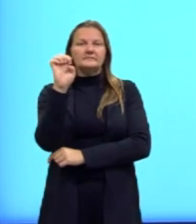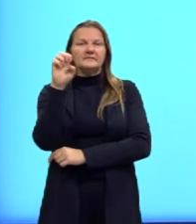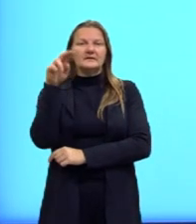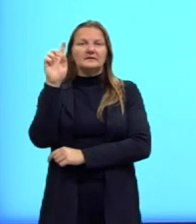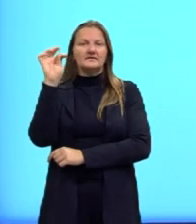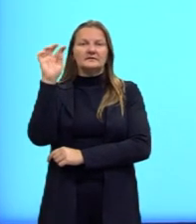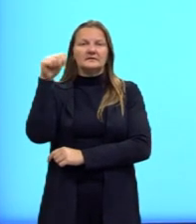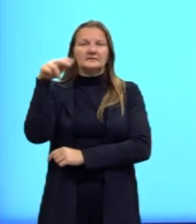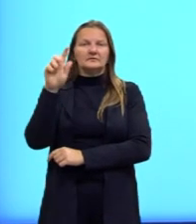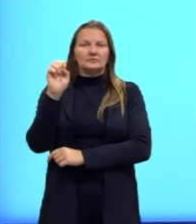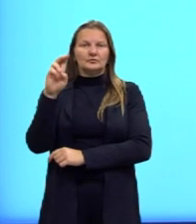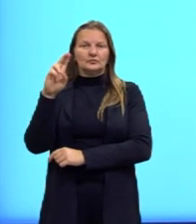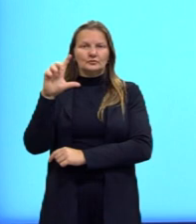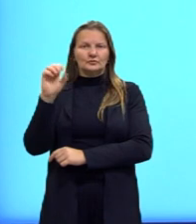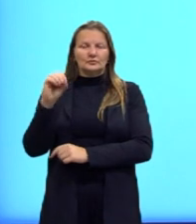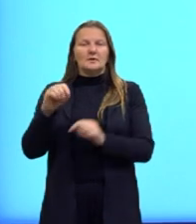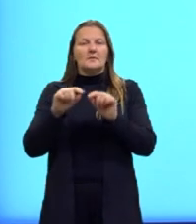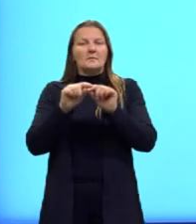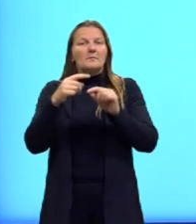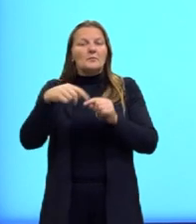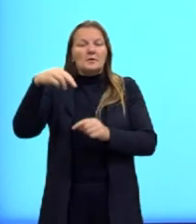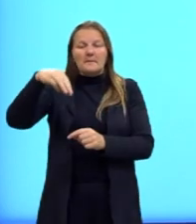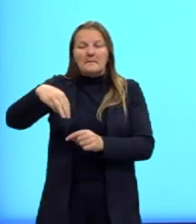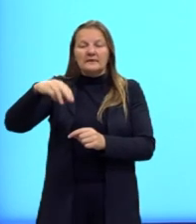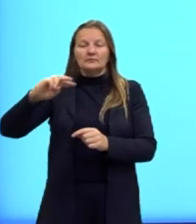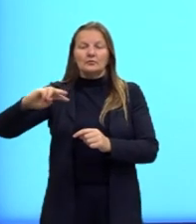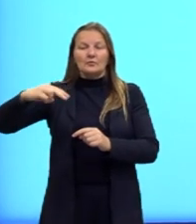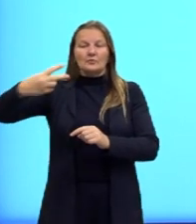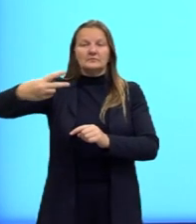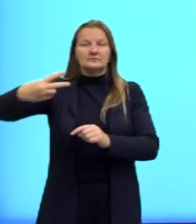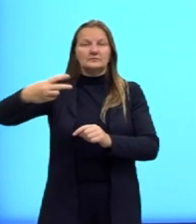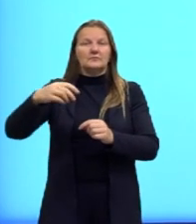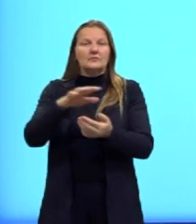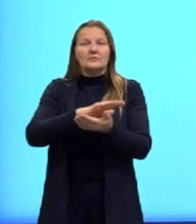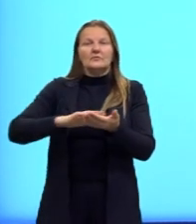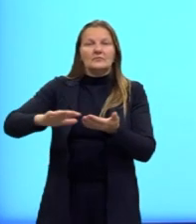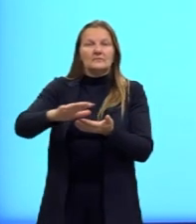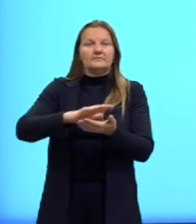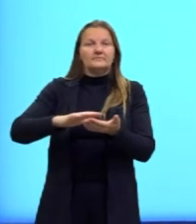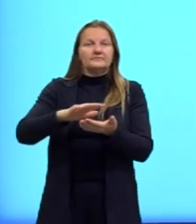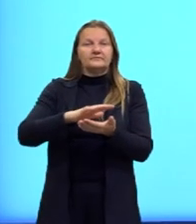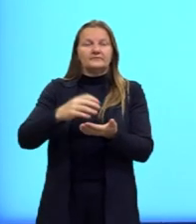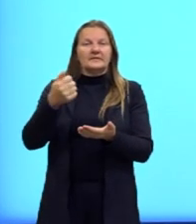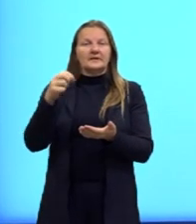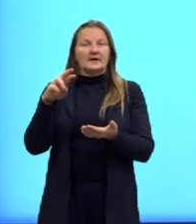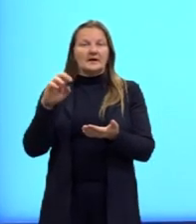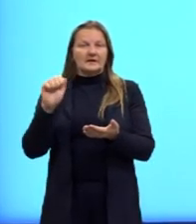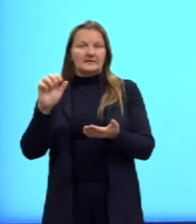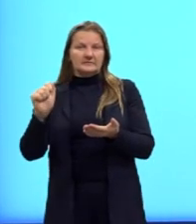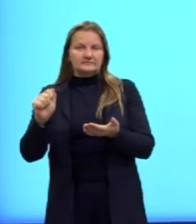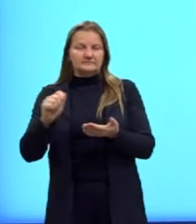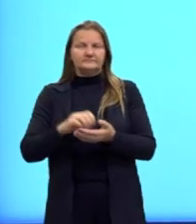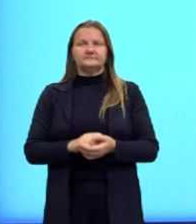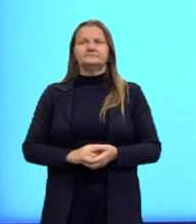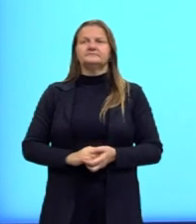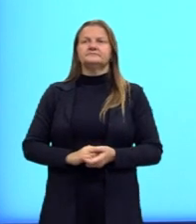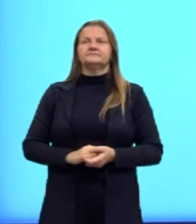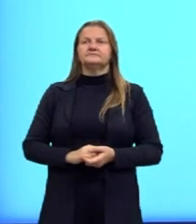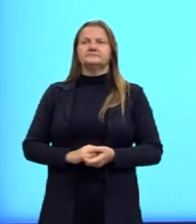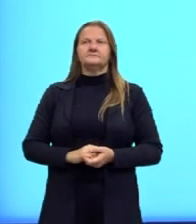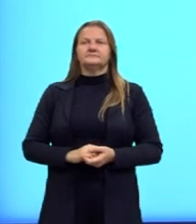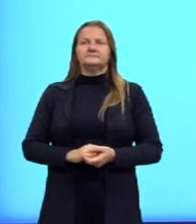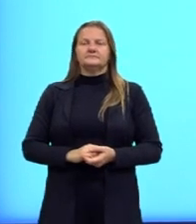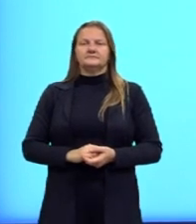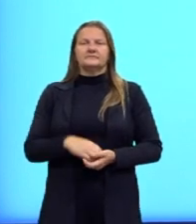metro quadrado, a gente está se referindo à área de cada um desses painéis. Então, nós sabemos que a área